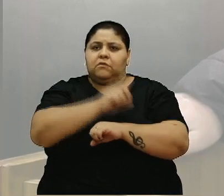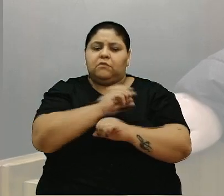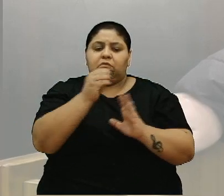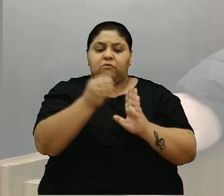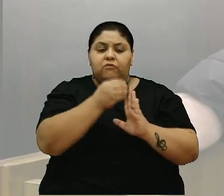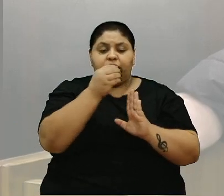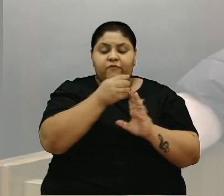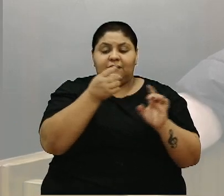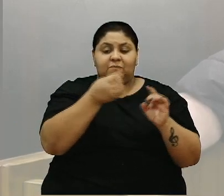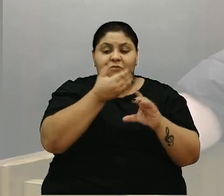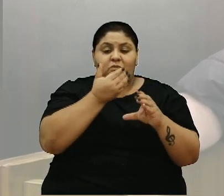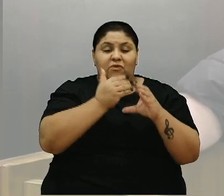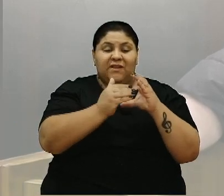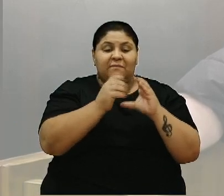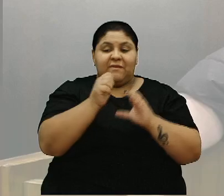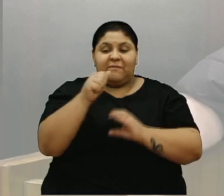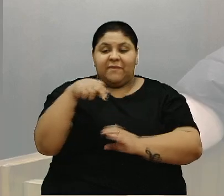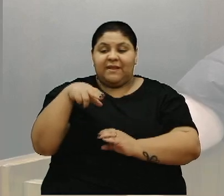pronto para encaminhar para a NAC.